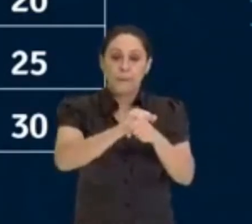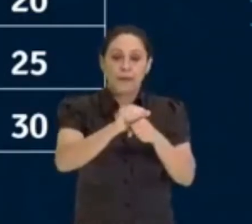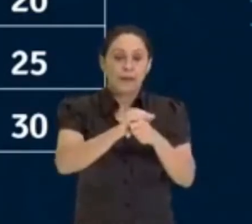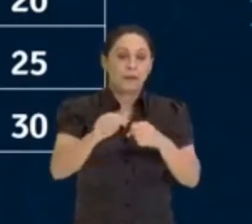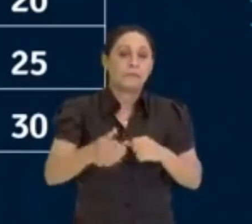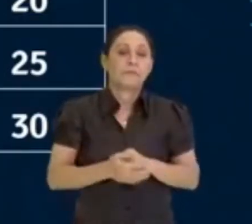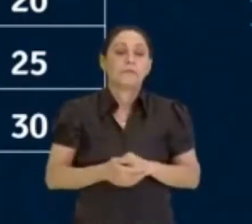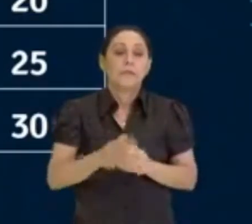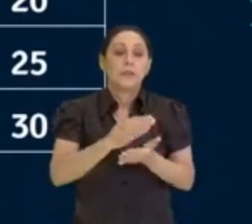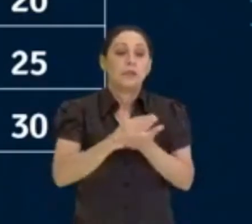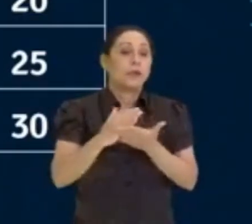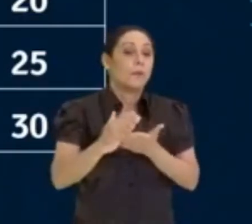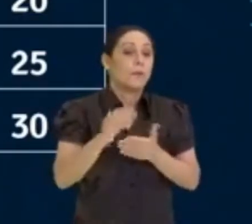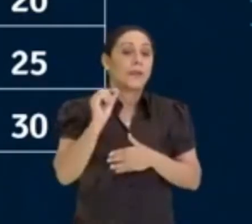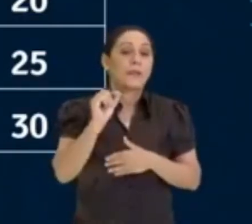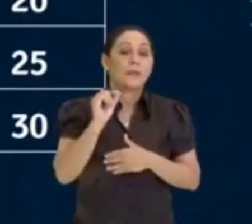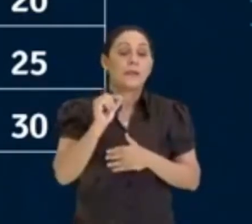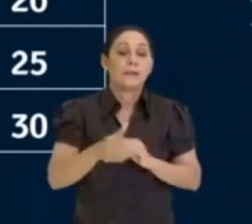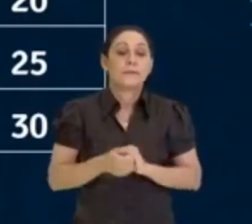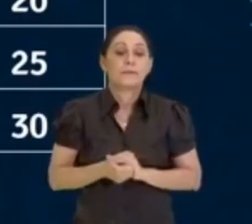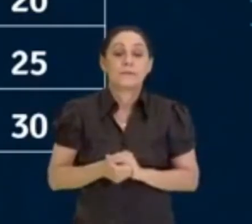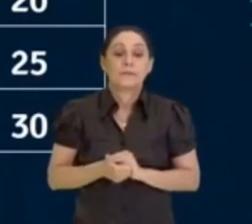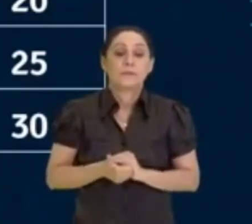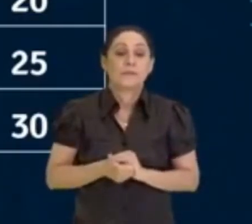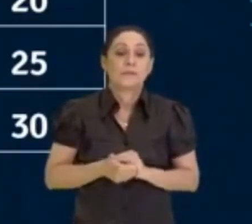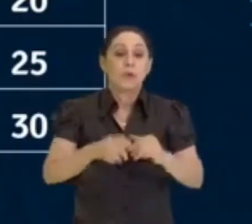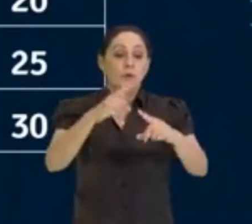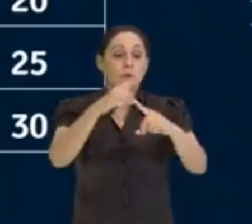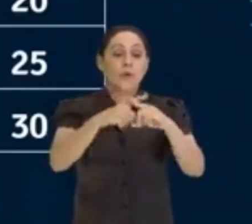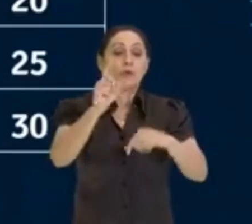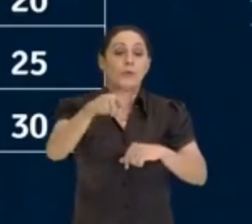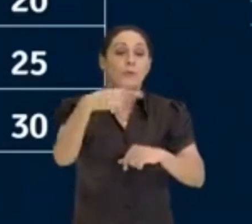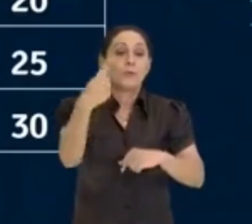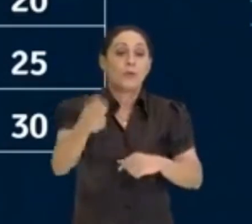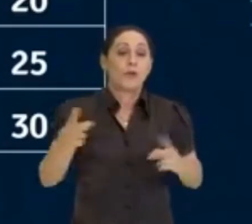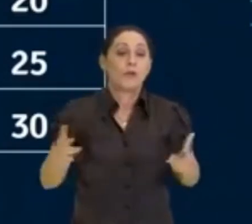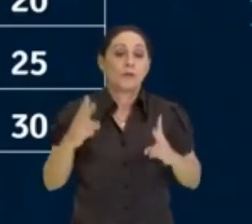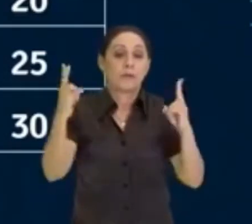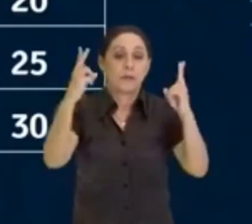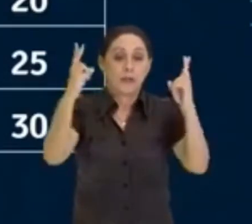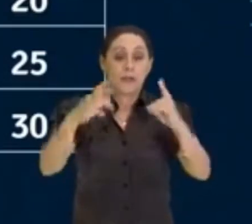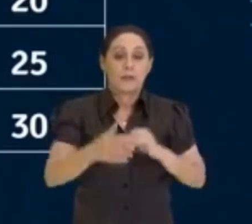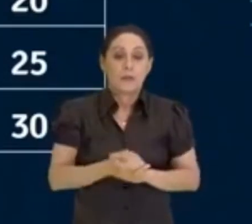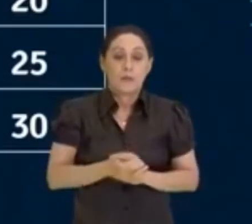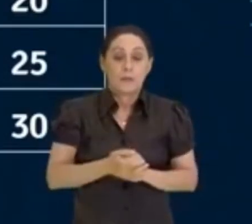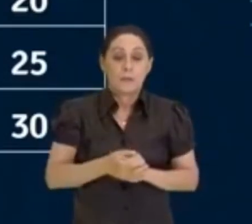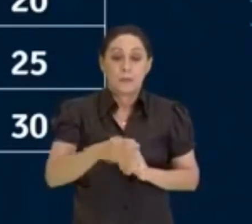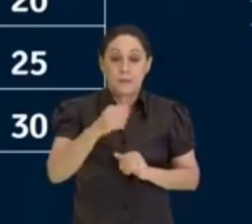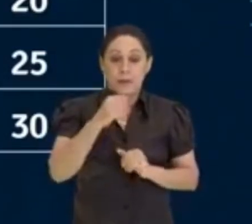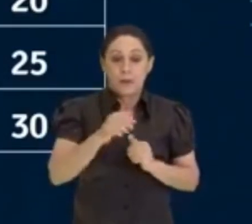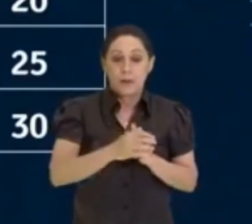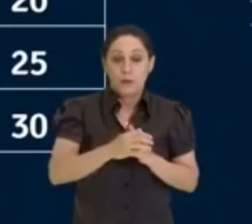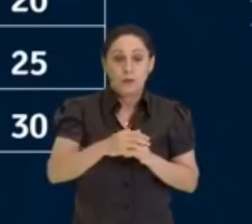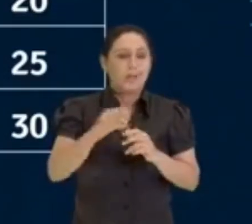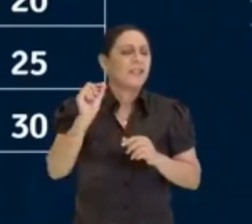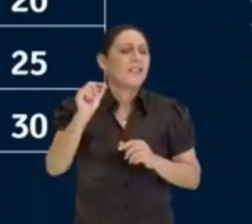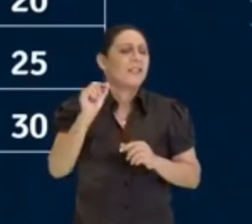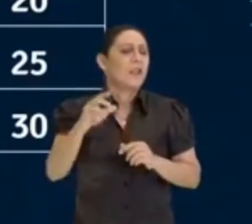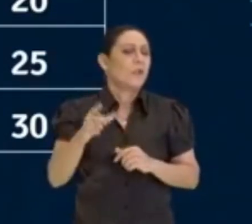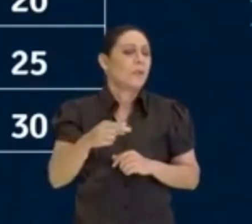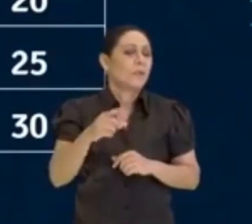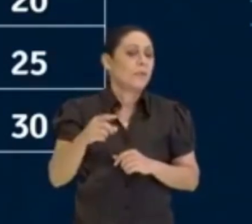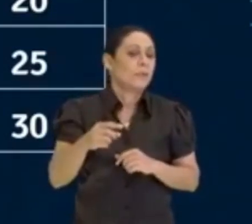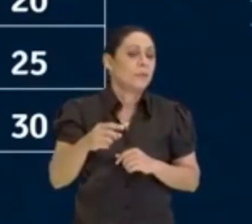começa fazendo agora o múltiplo do próximo valor. Então, já vou fazer o seguinte, múltiplo, quem é o próximo valor?